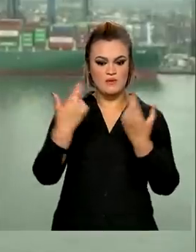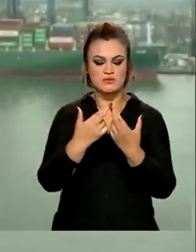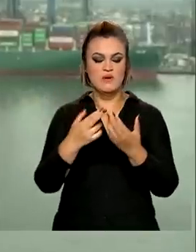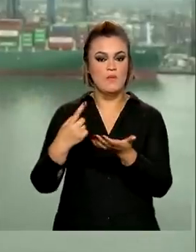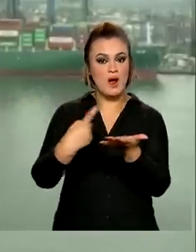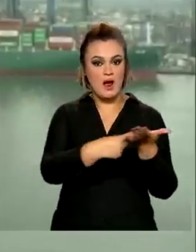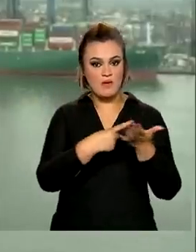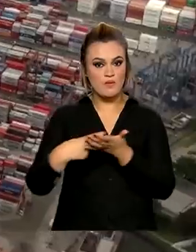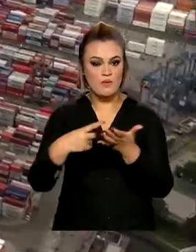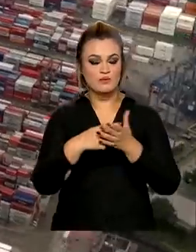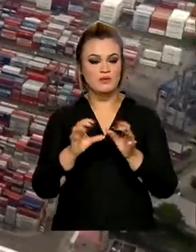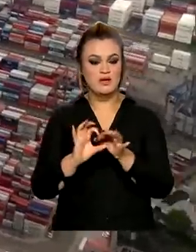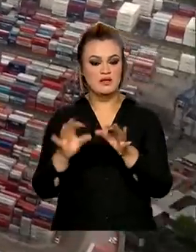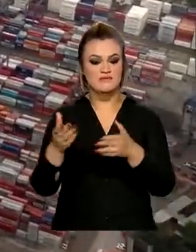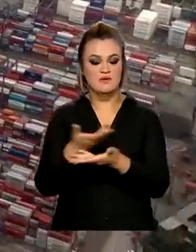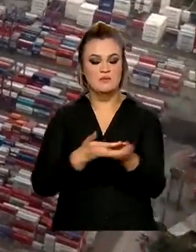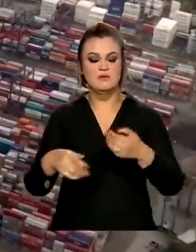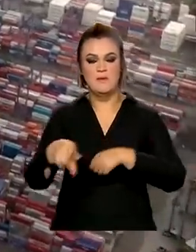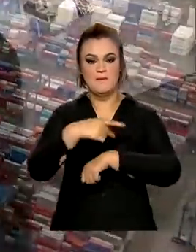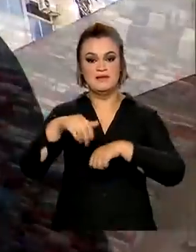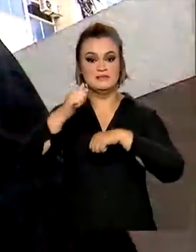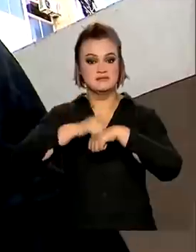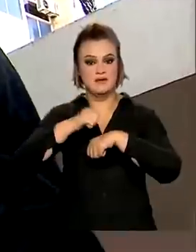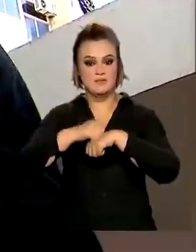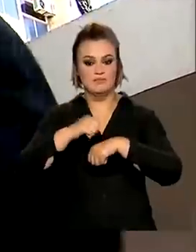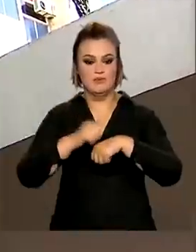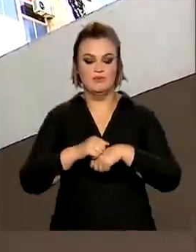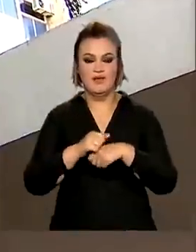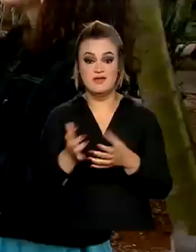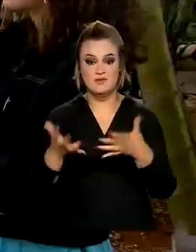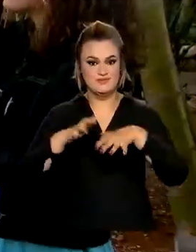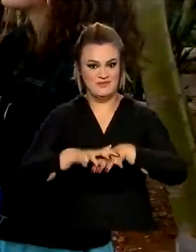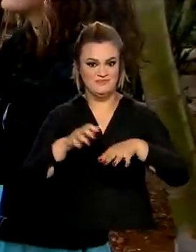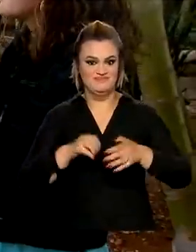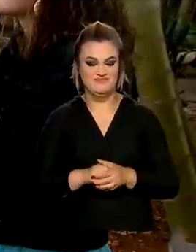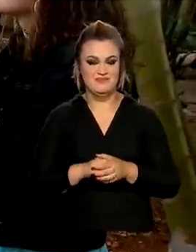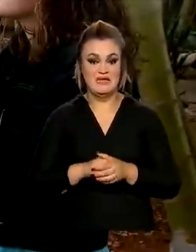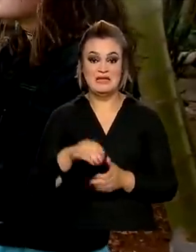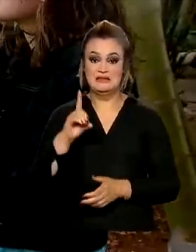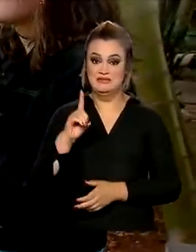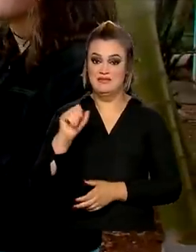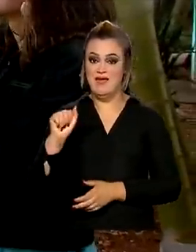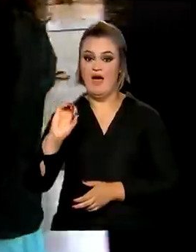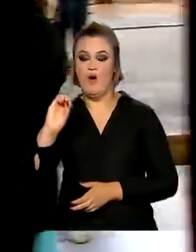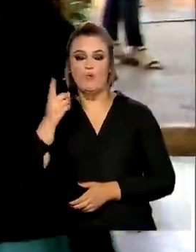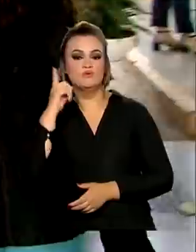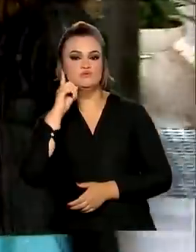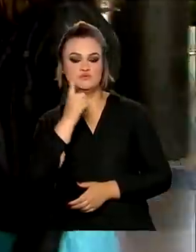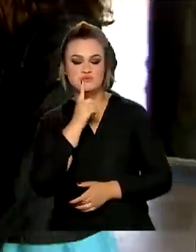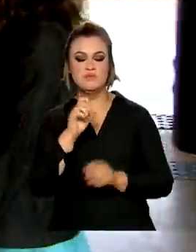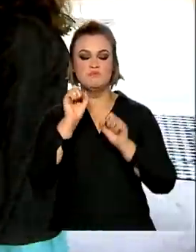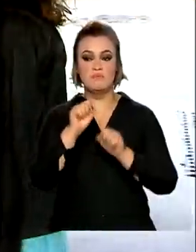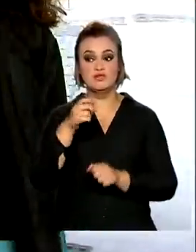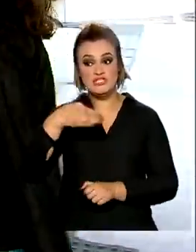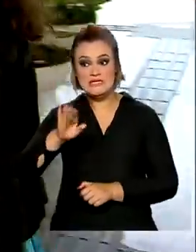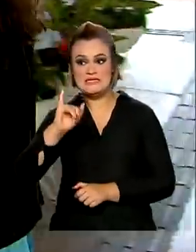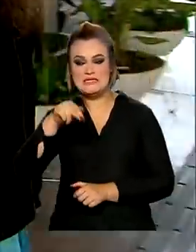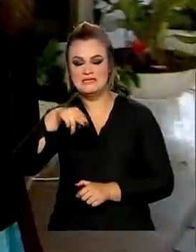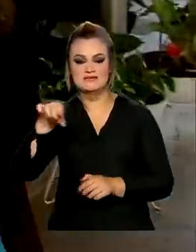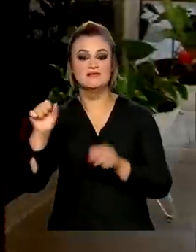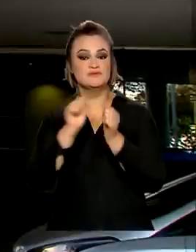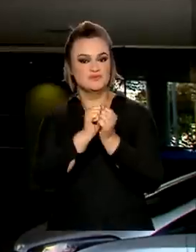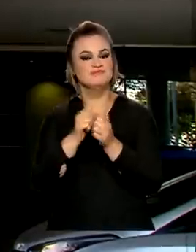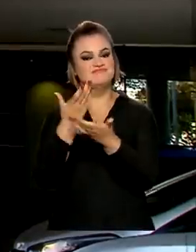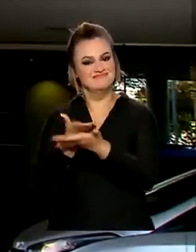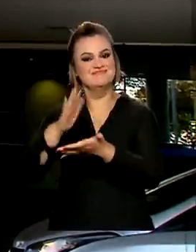fecha acordo de livre comércio com a Singapura. Inclusão. Deficientes auditivos e surdos podem ser acompanhados